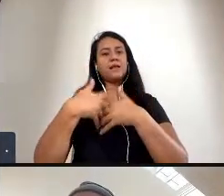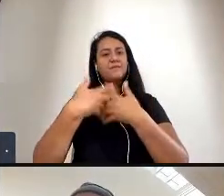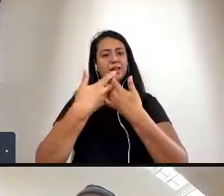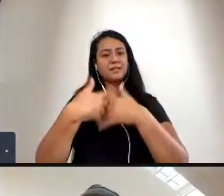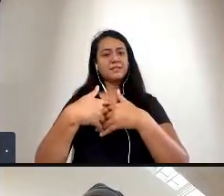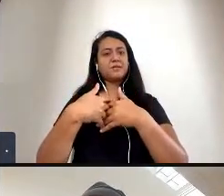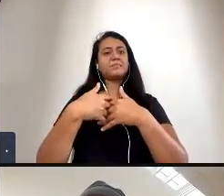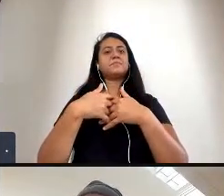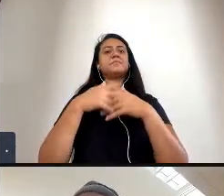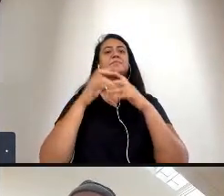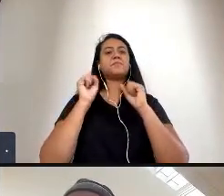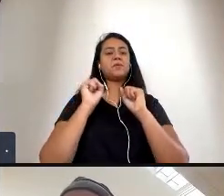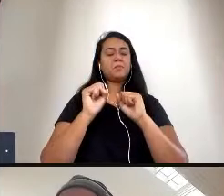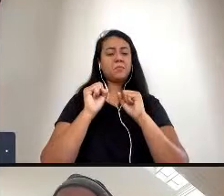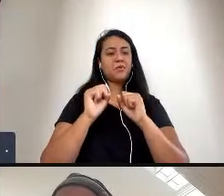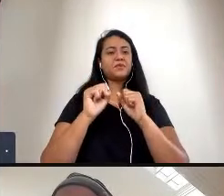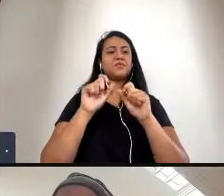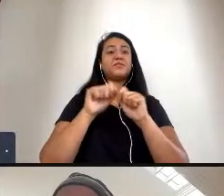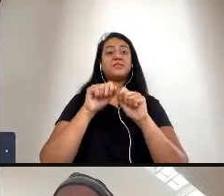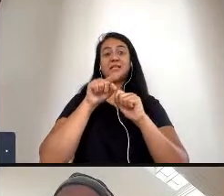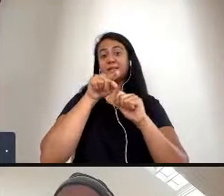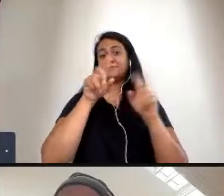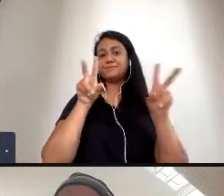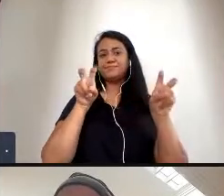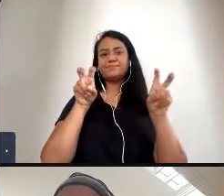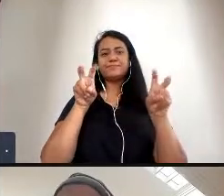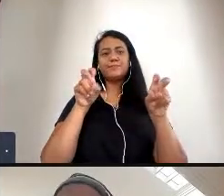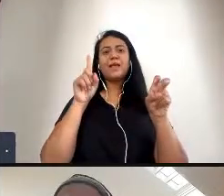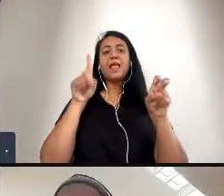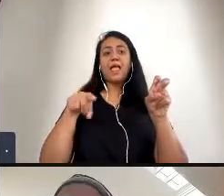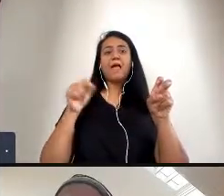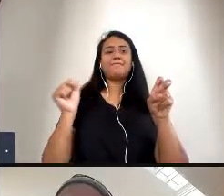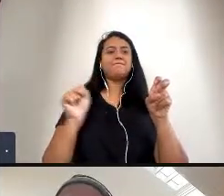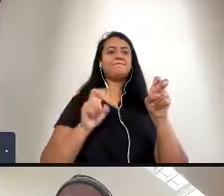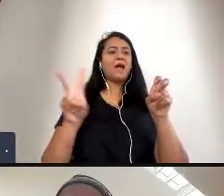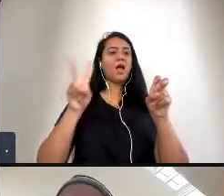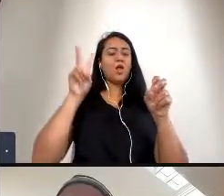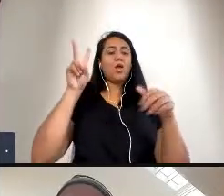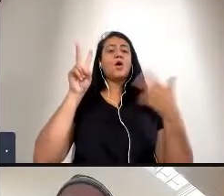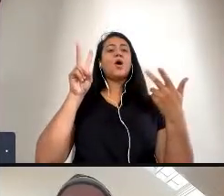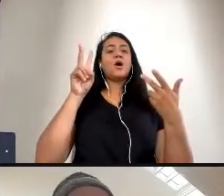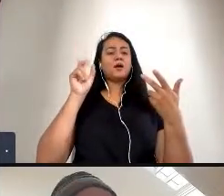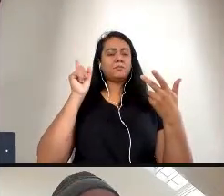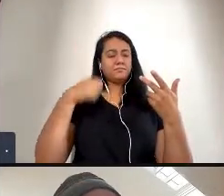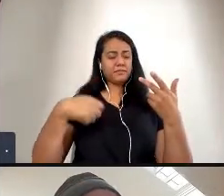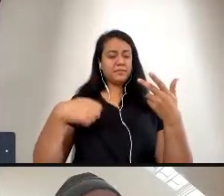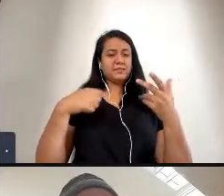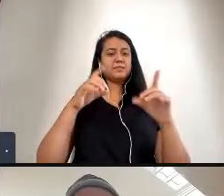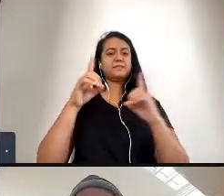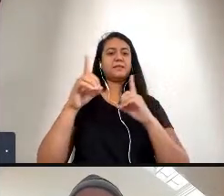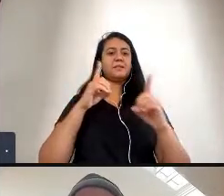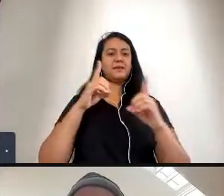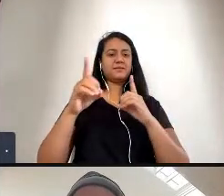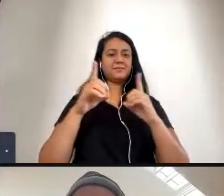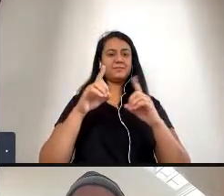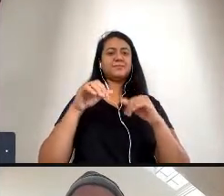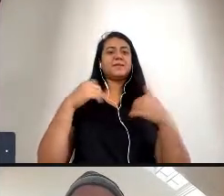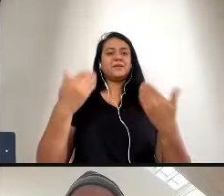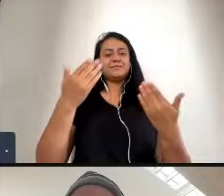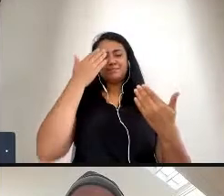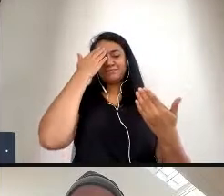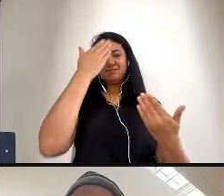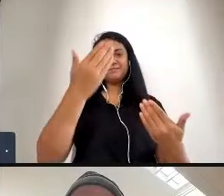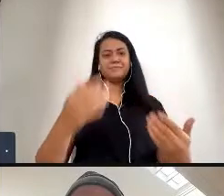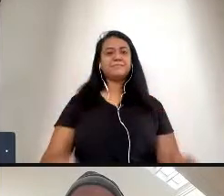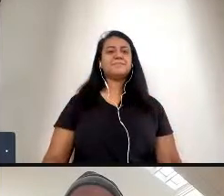tirar desse assunto que é um assunto muito rico muito importante e que precisa ser debatido então é isso agradeço demais